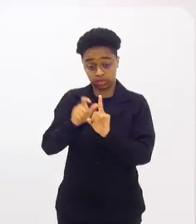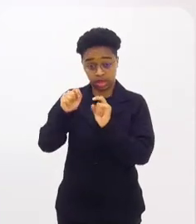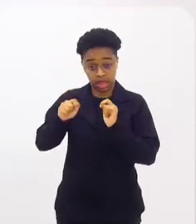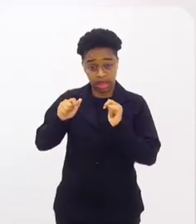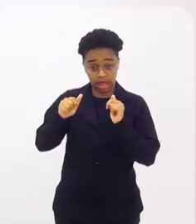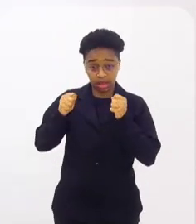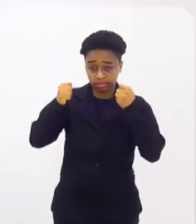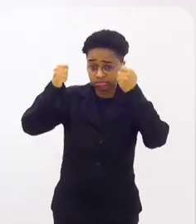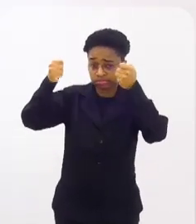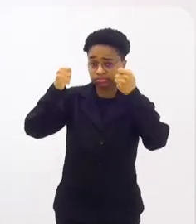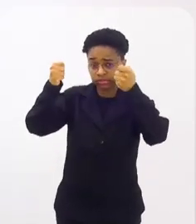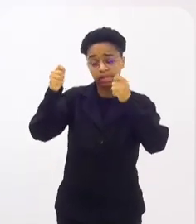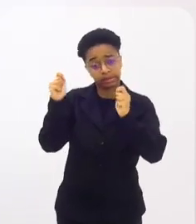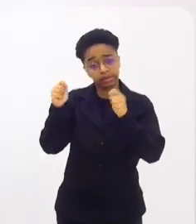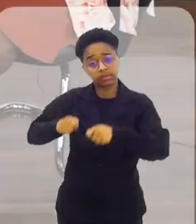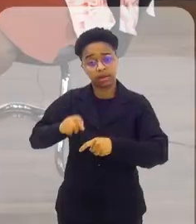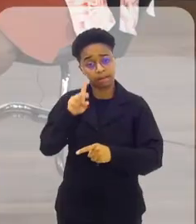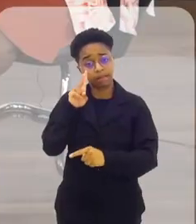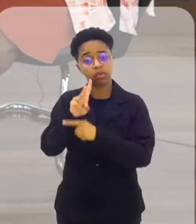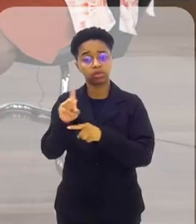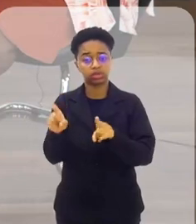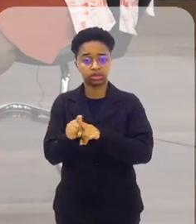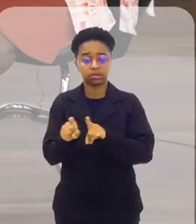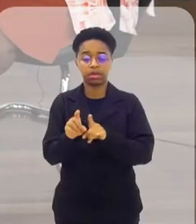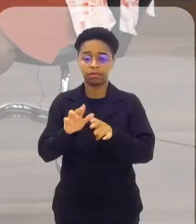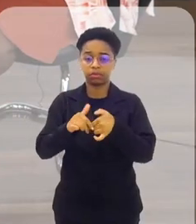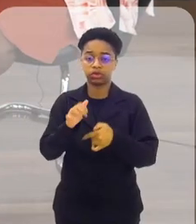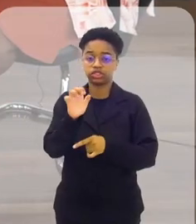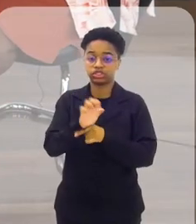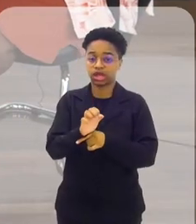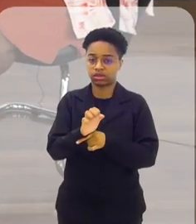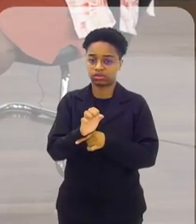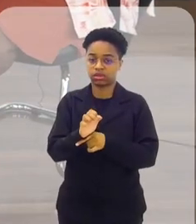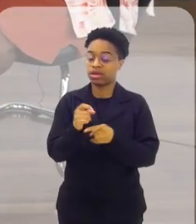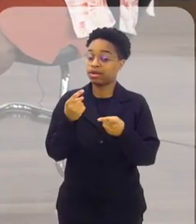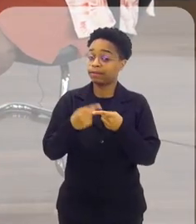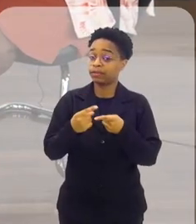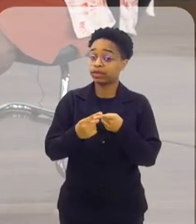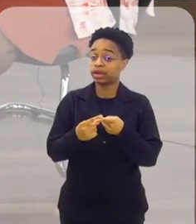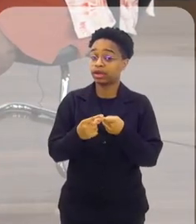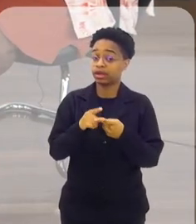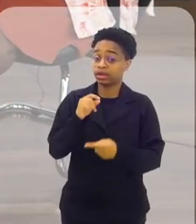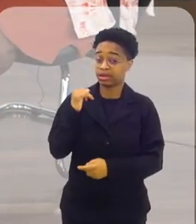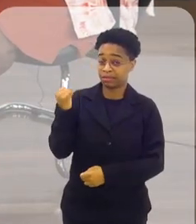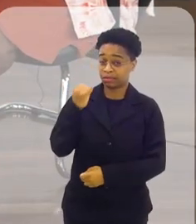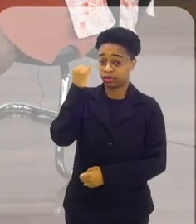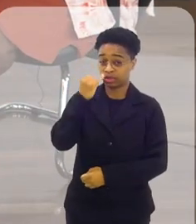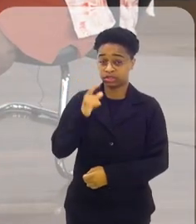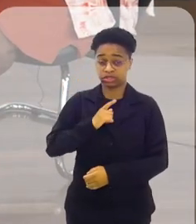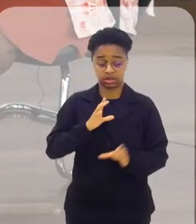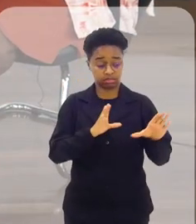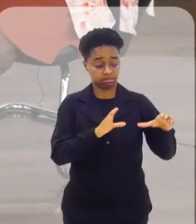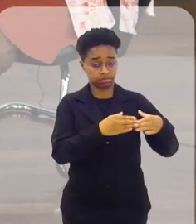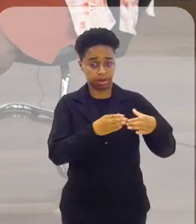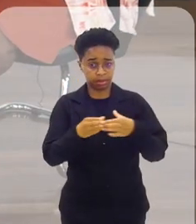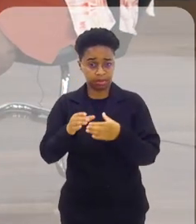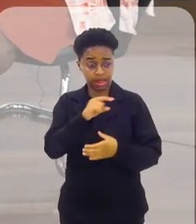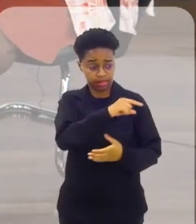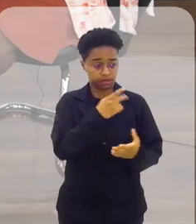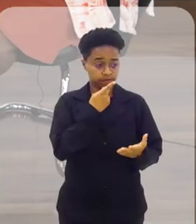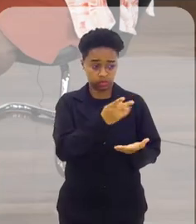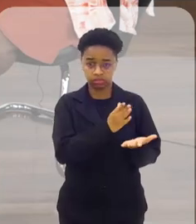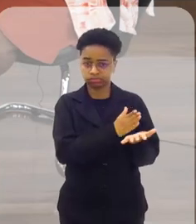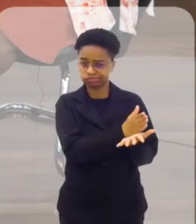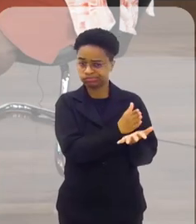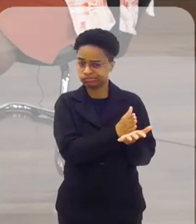possam estar protegidos também por parte do próprio Estado. Porque é muito importante, diante dessas frentes, que a própria